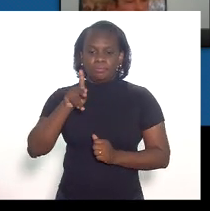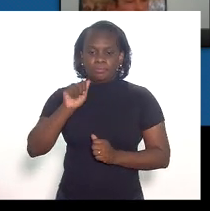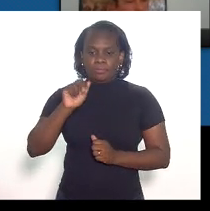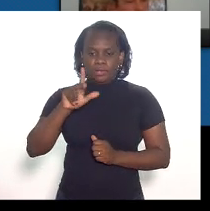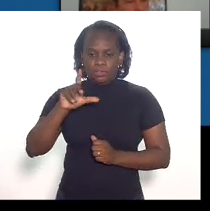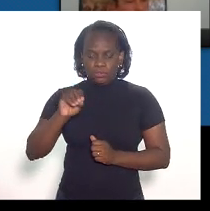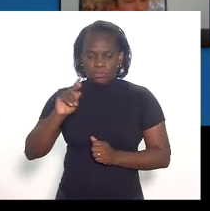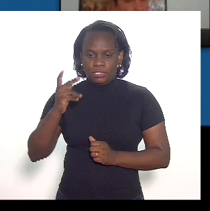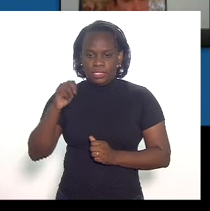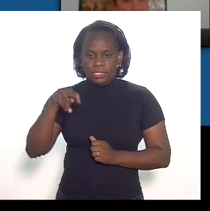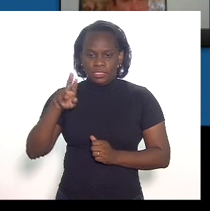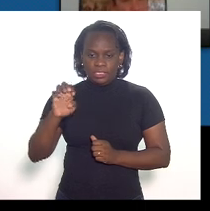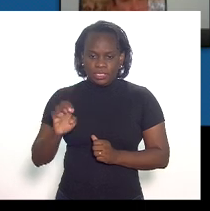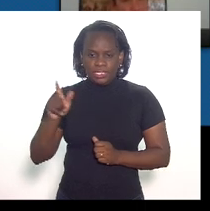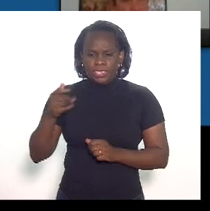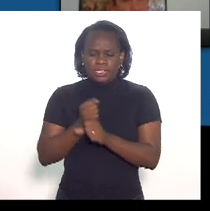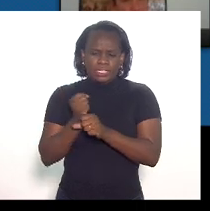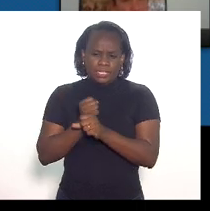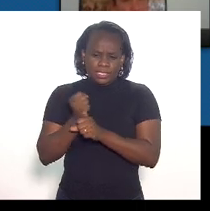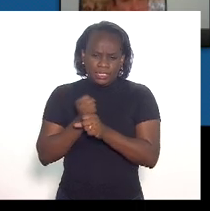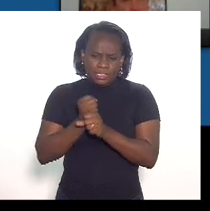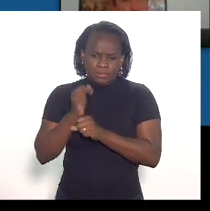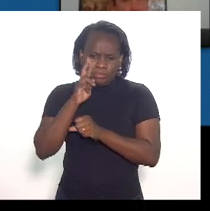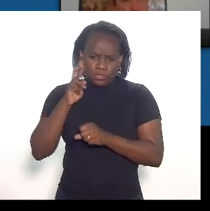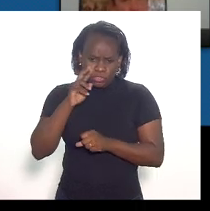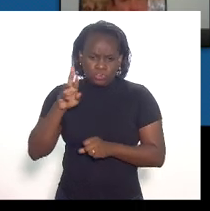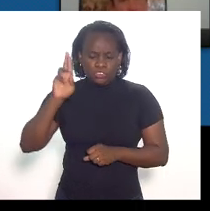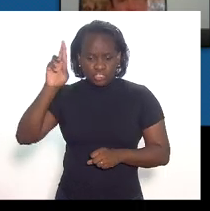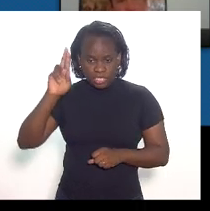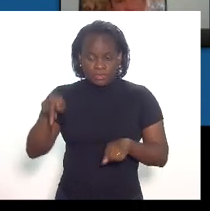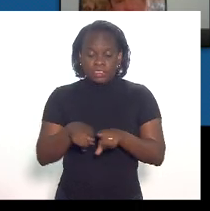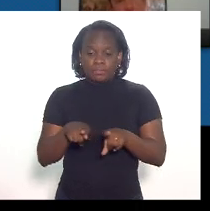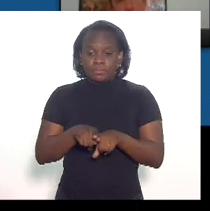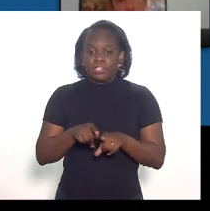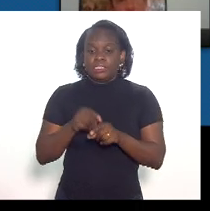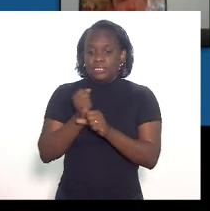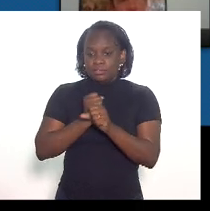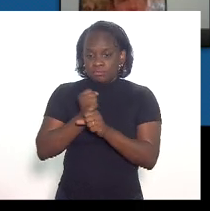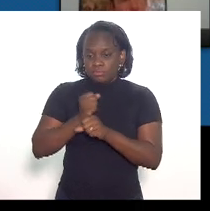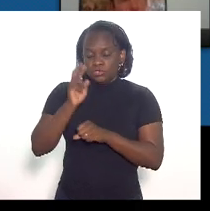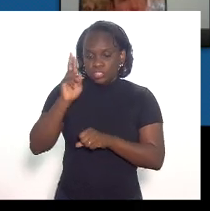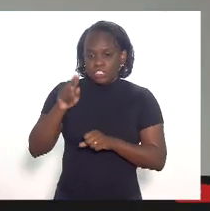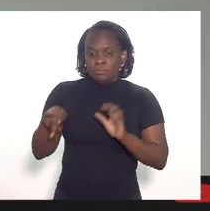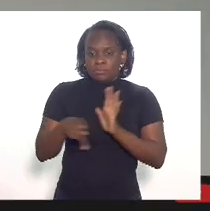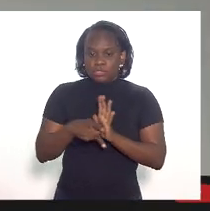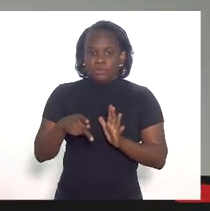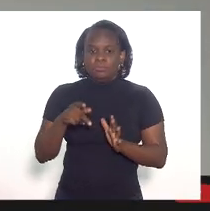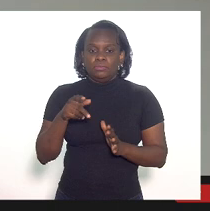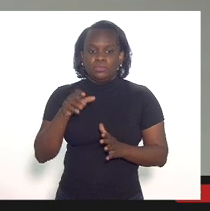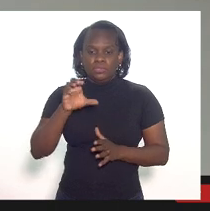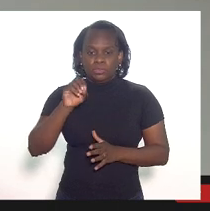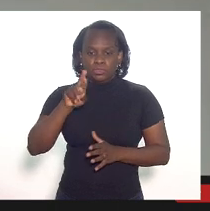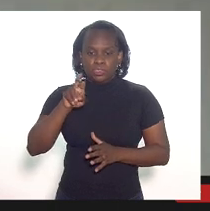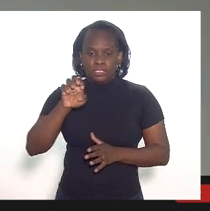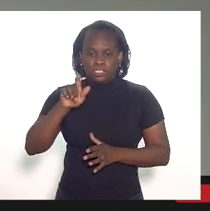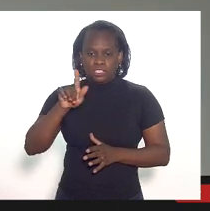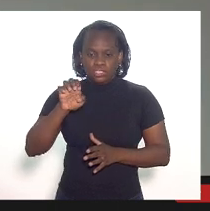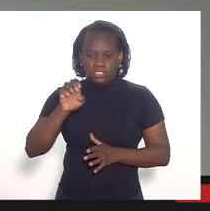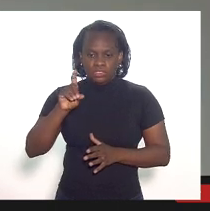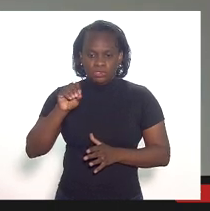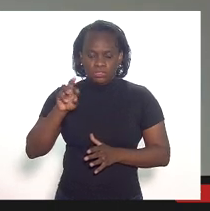foi anos procurador-chefe da Fazenda, também foi o chefe da Corregidoria de Controle Externo, que é a Corregidoria Tributária.